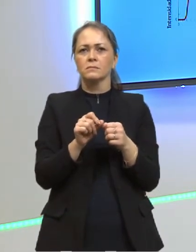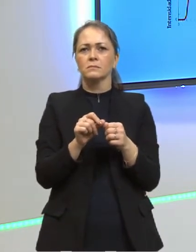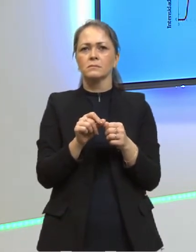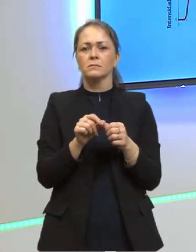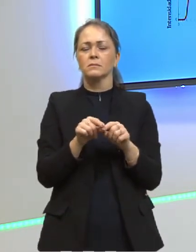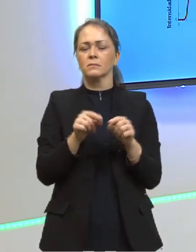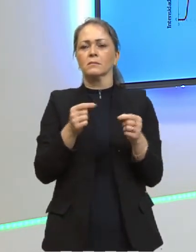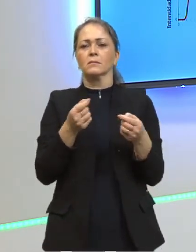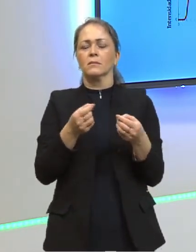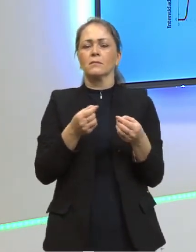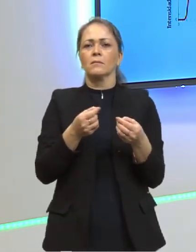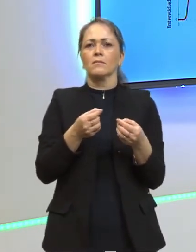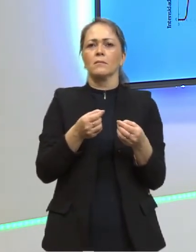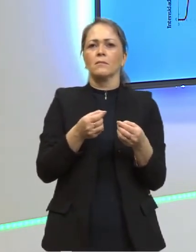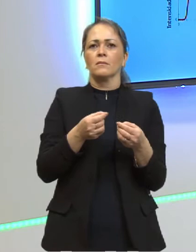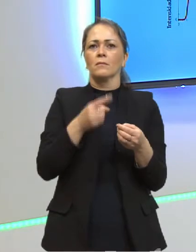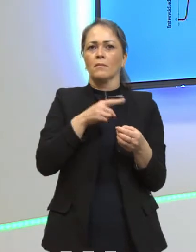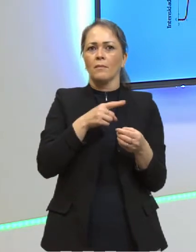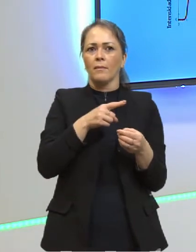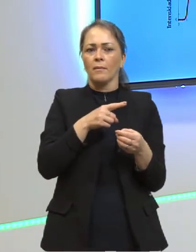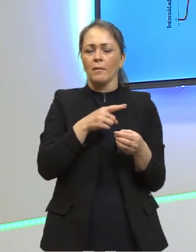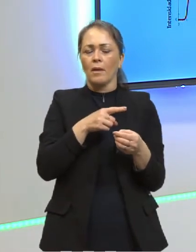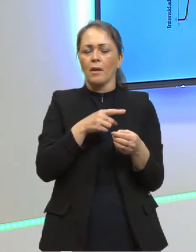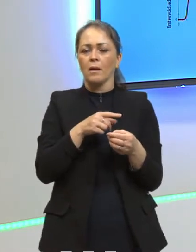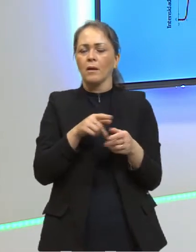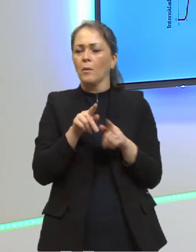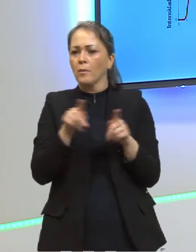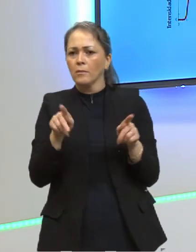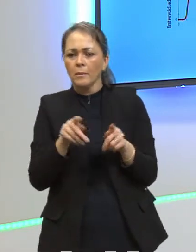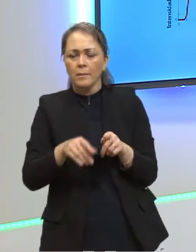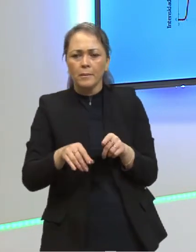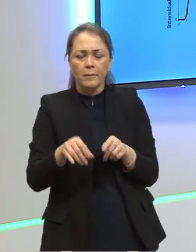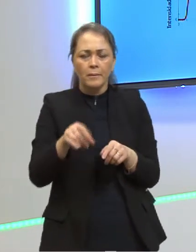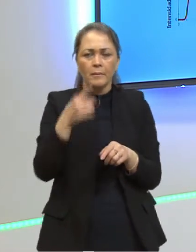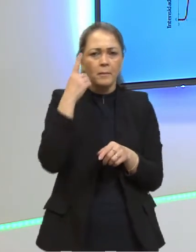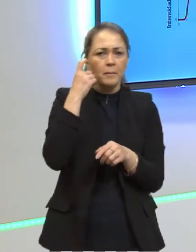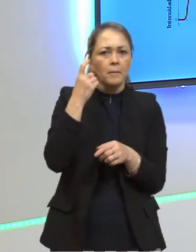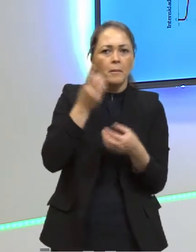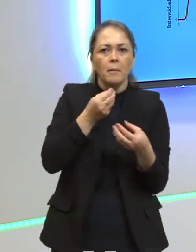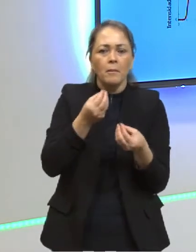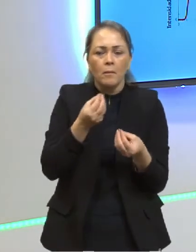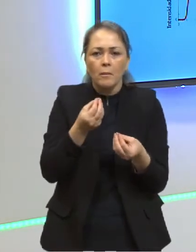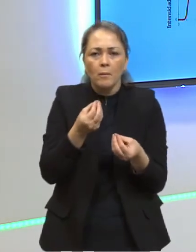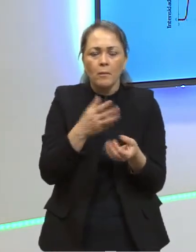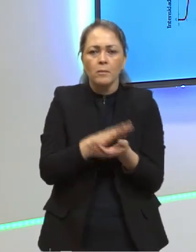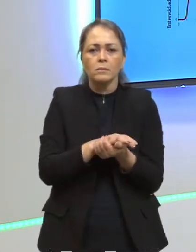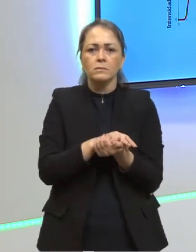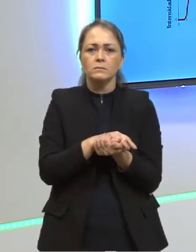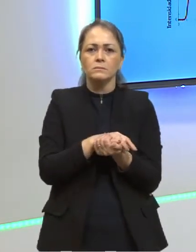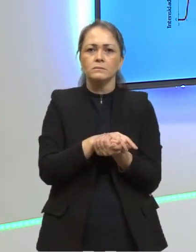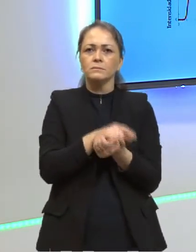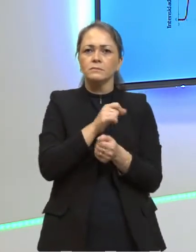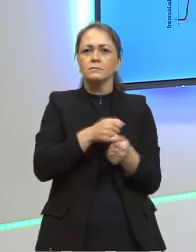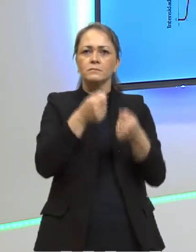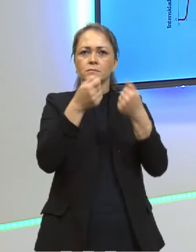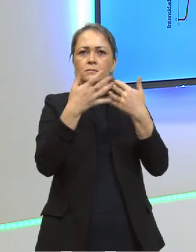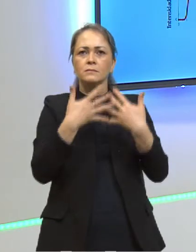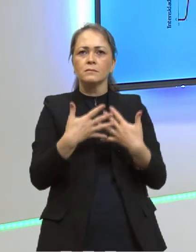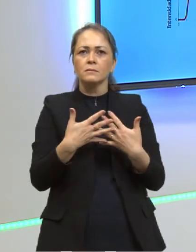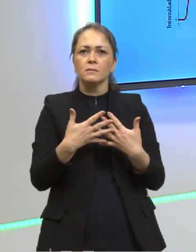como isso, na época, isso foi revolucionário, porque, como assim? Para vocês terem uma ideia, isso explicou